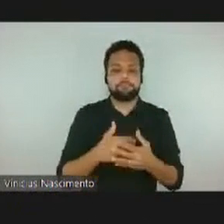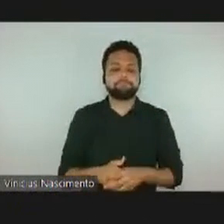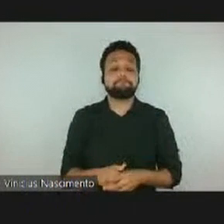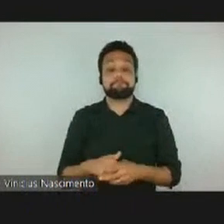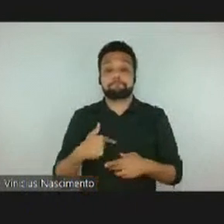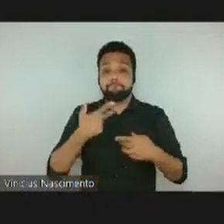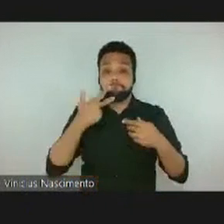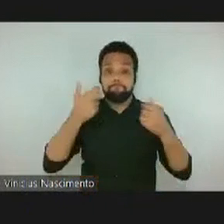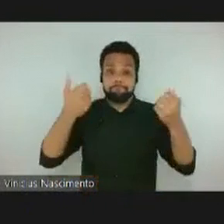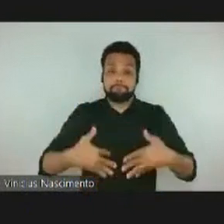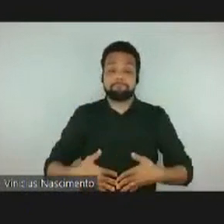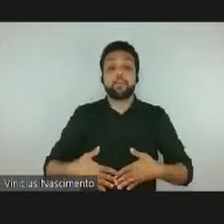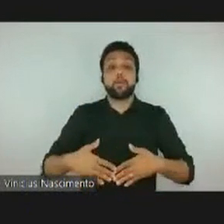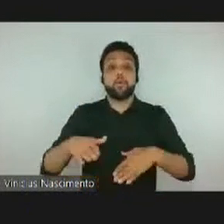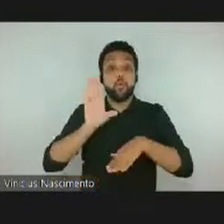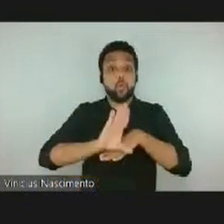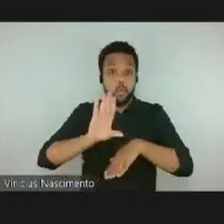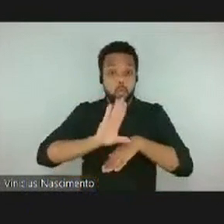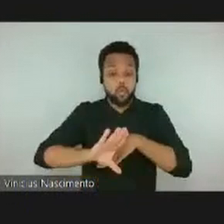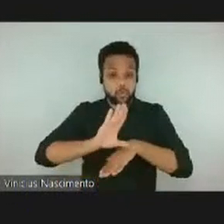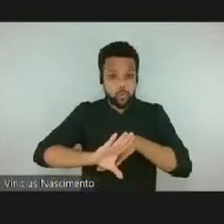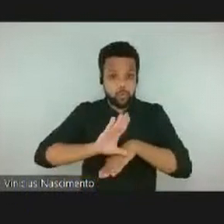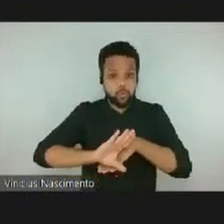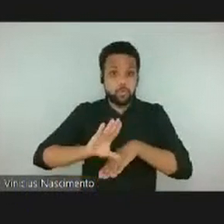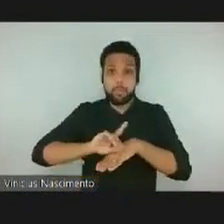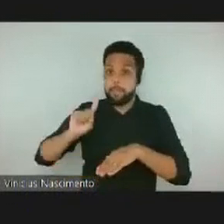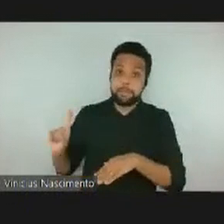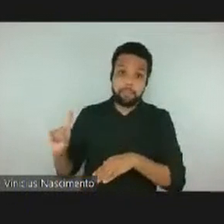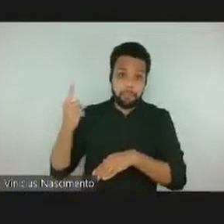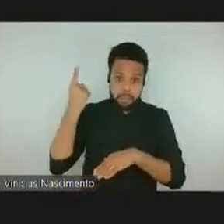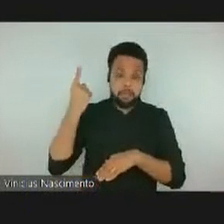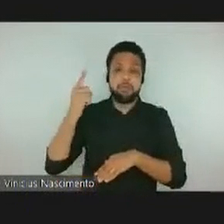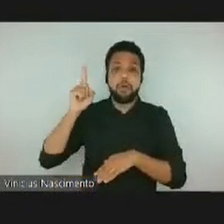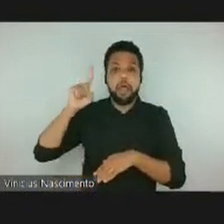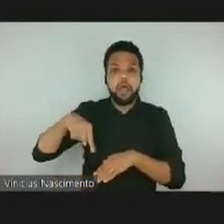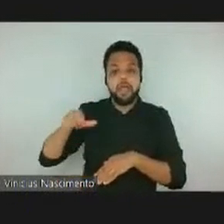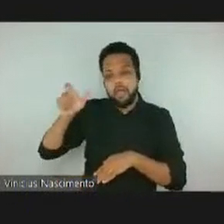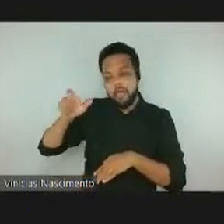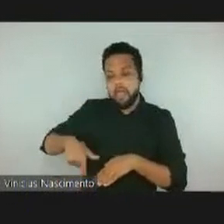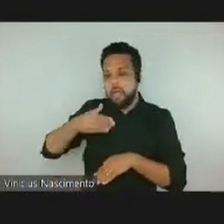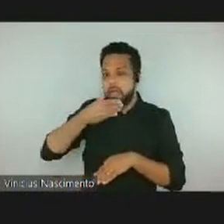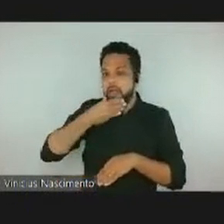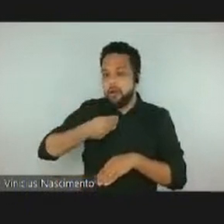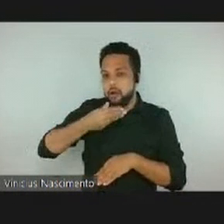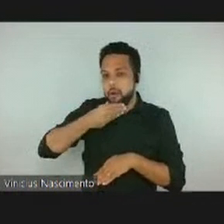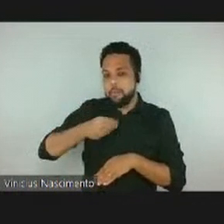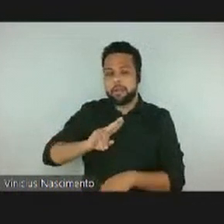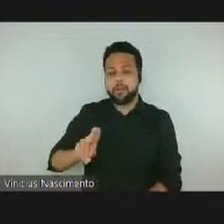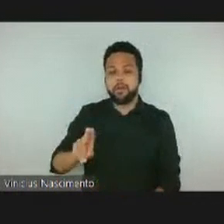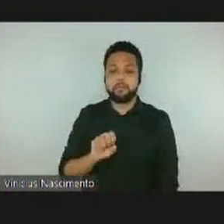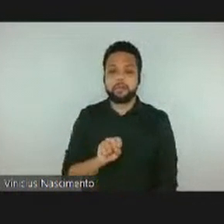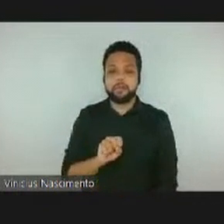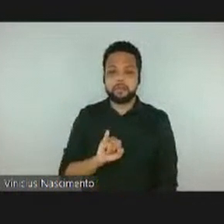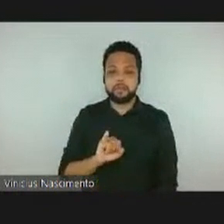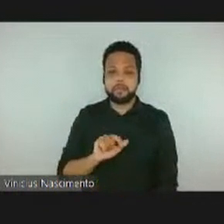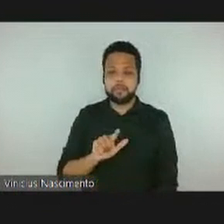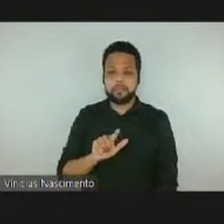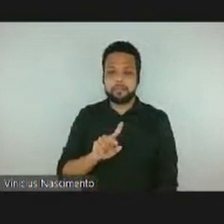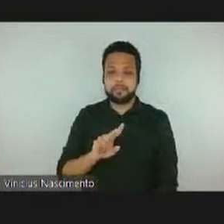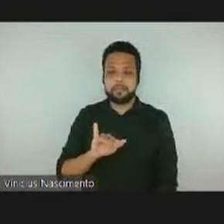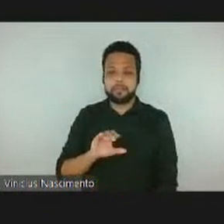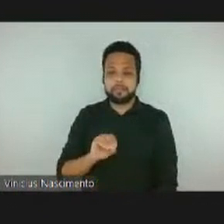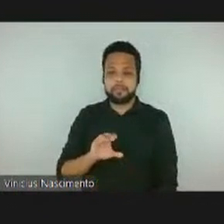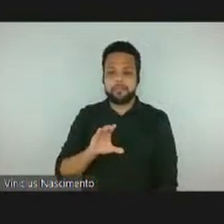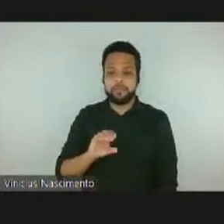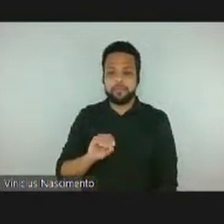curso da terceira idade vem do Silvio Coutinho, um educador que assumiu para ele essa tarefa de